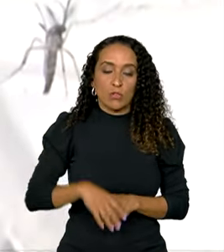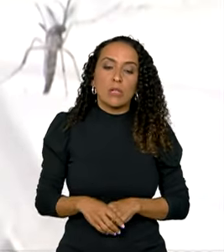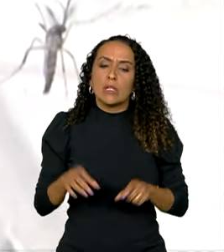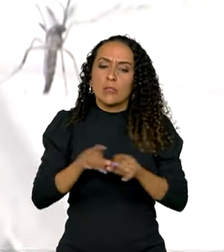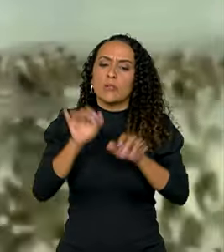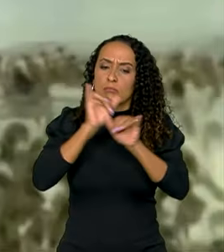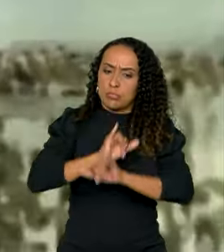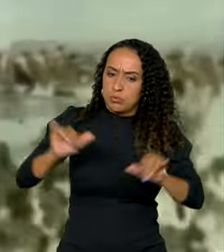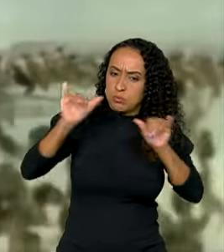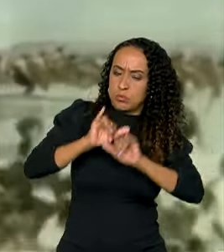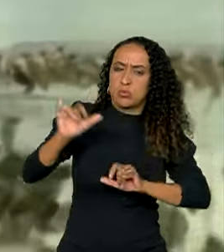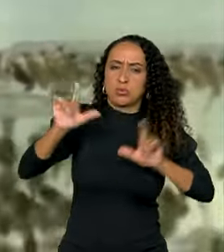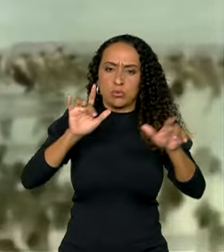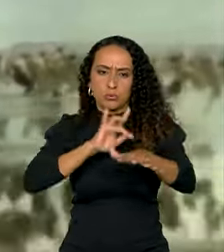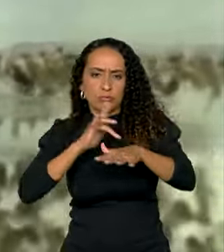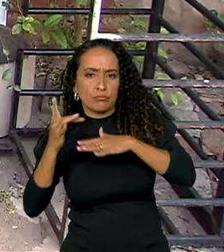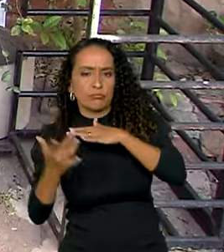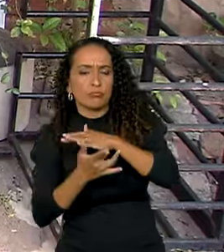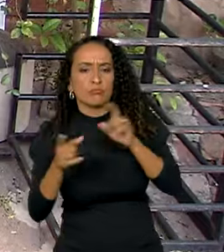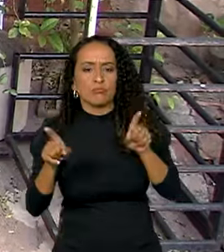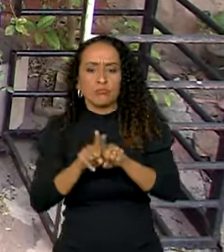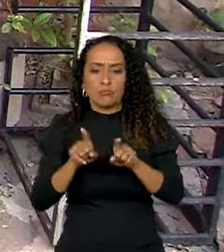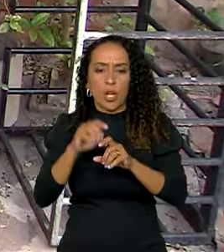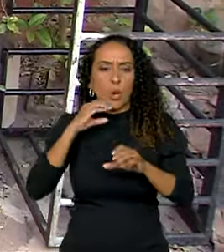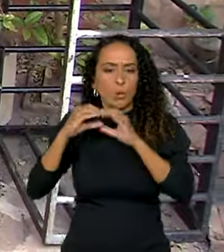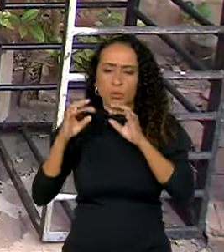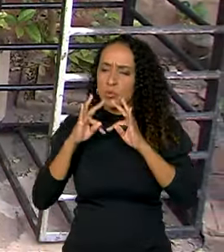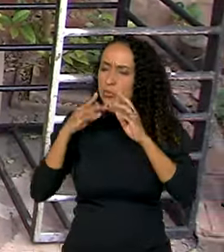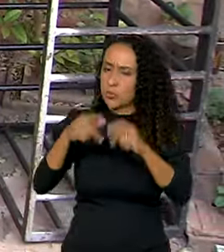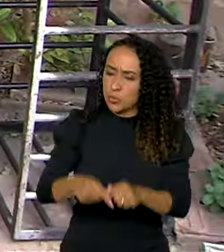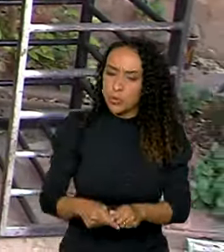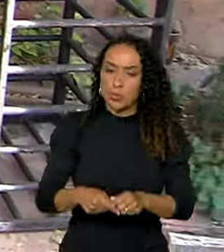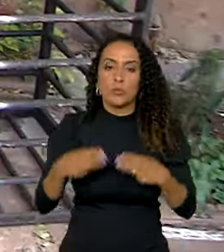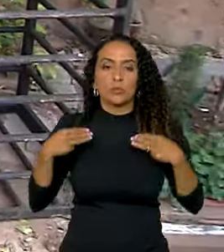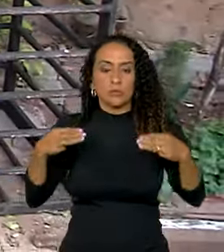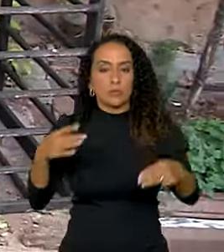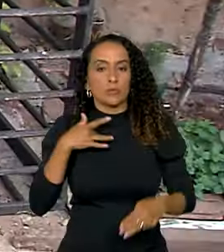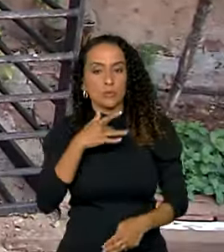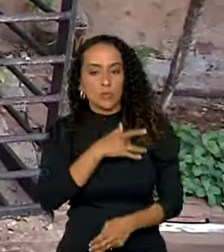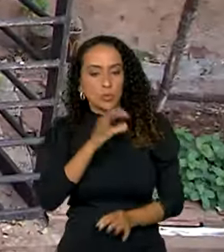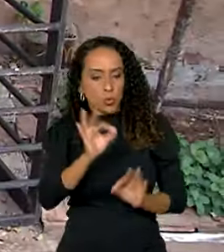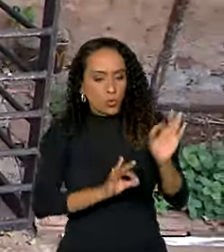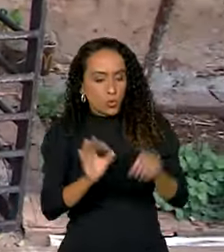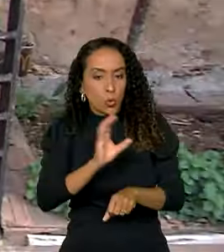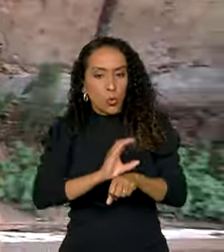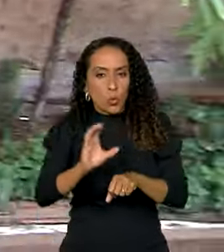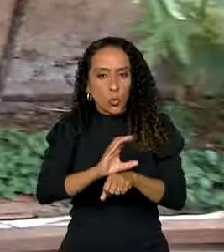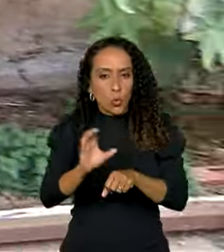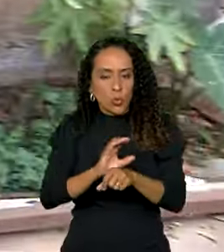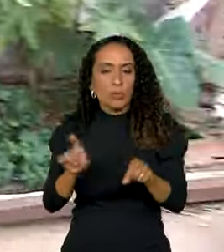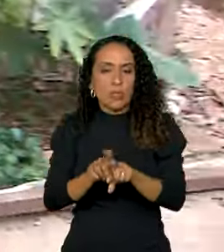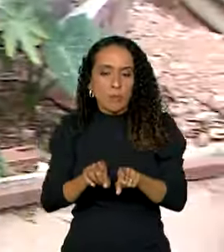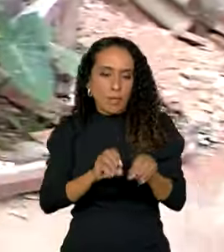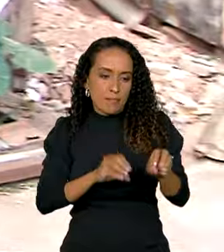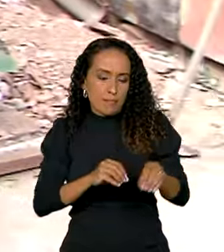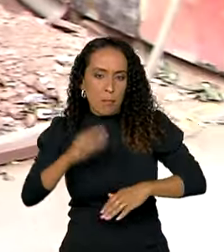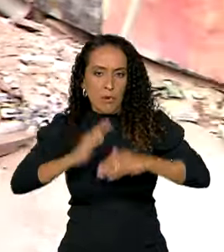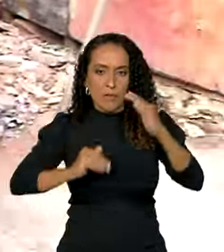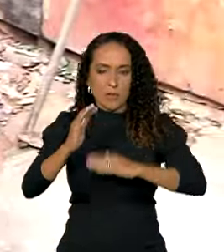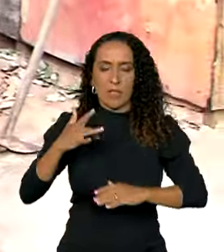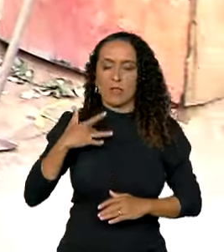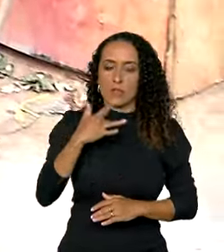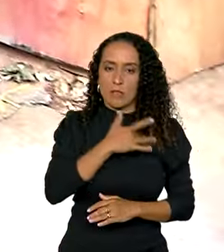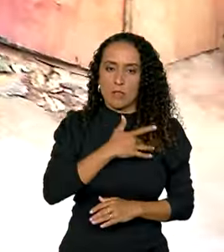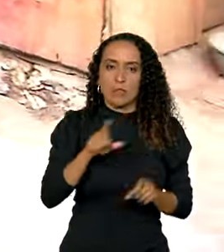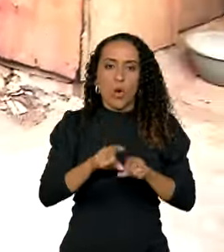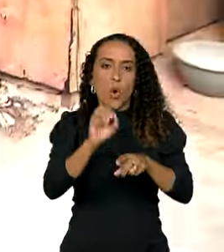campanhas publicitárias nas redes sociais e em meios de comunicação, o Ministério da Saúde preparou cursos de capacitação para profissionais de saúde